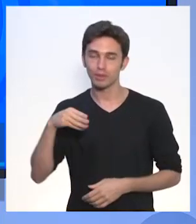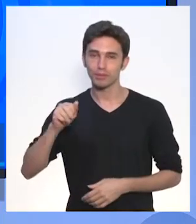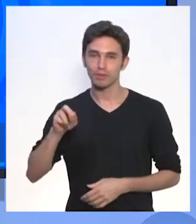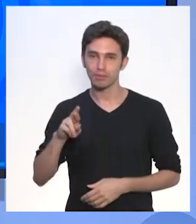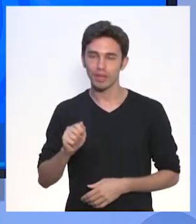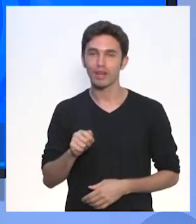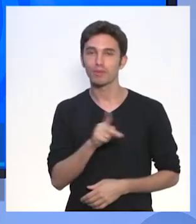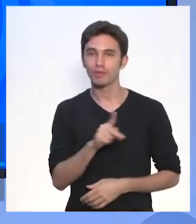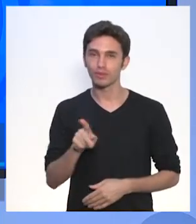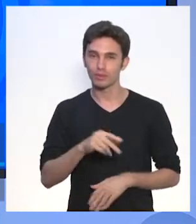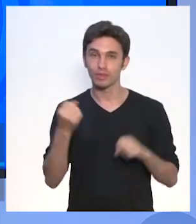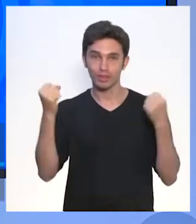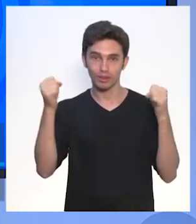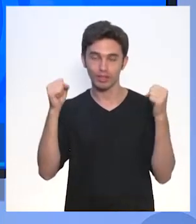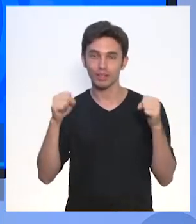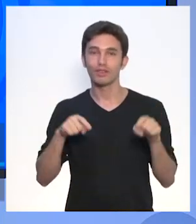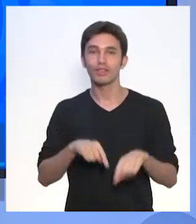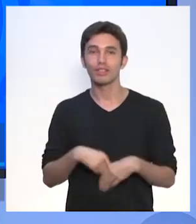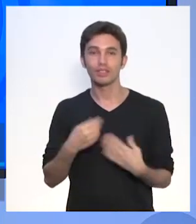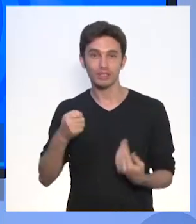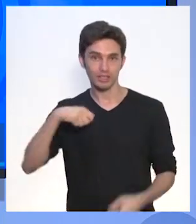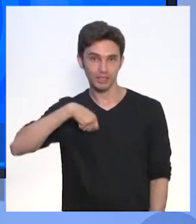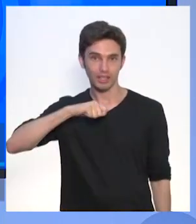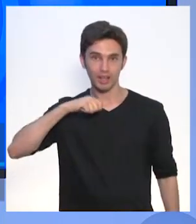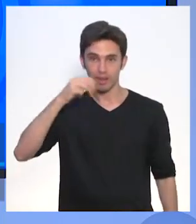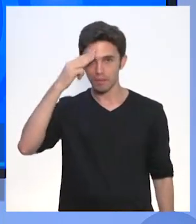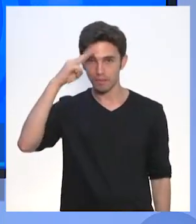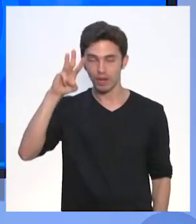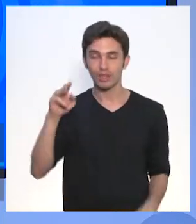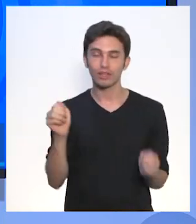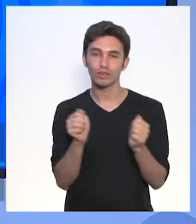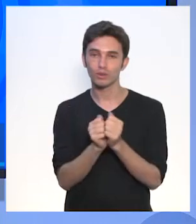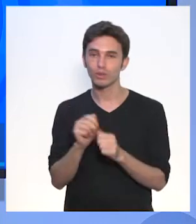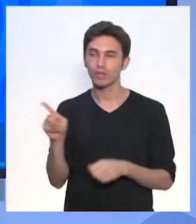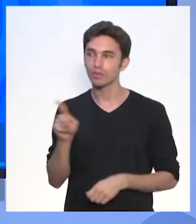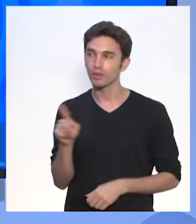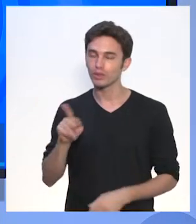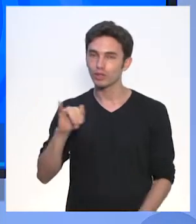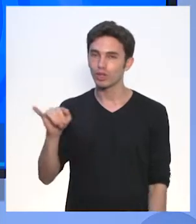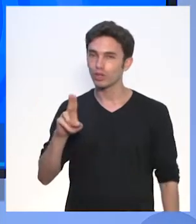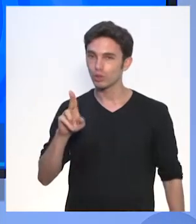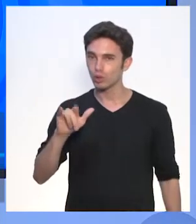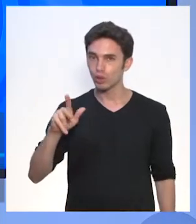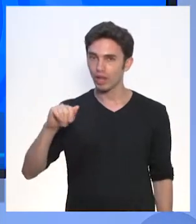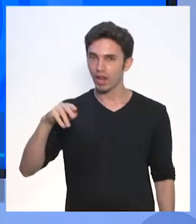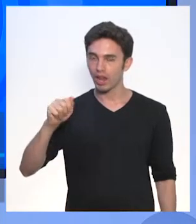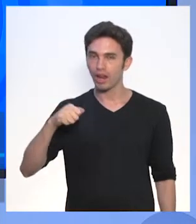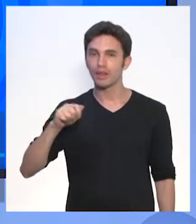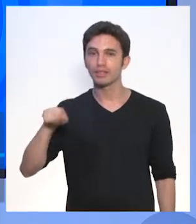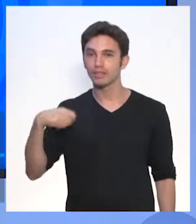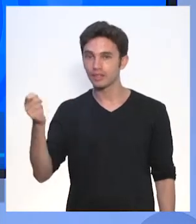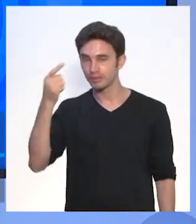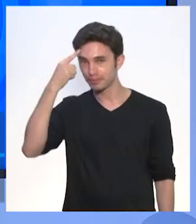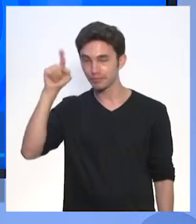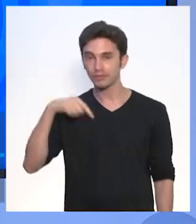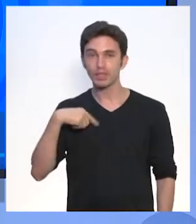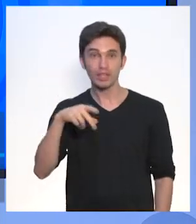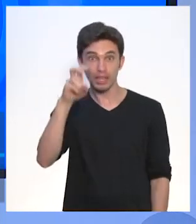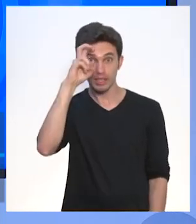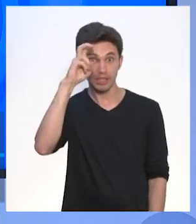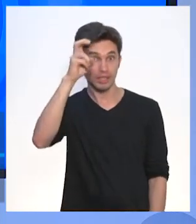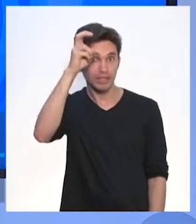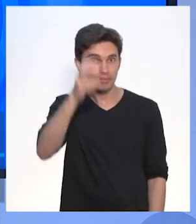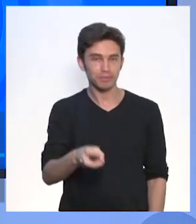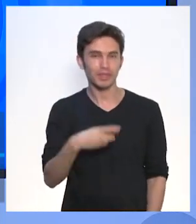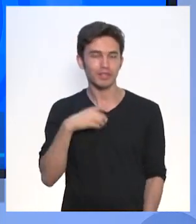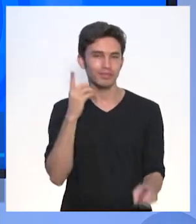professora Mara de Educação Física e darei aula com a professora Juliana. E o nosso encontro será toda quinta-feira. Gostaria que